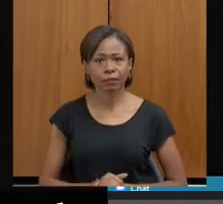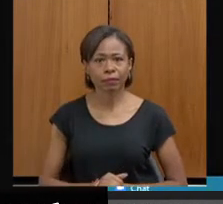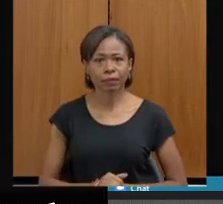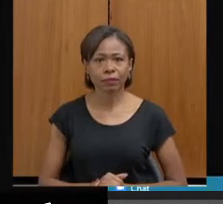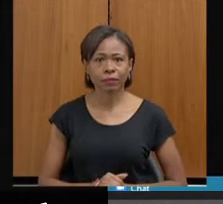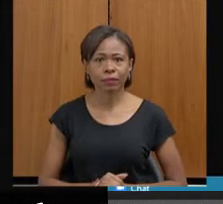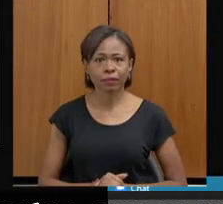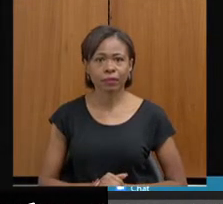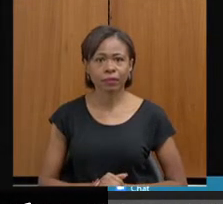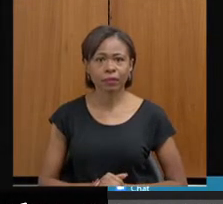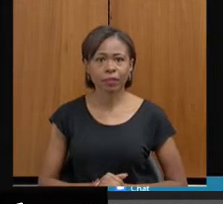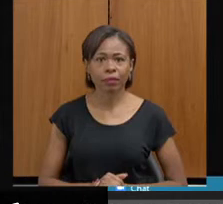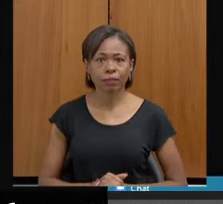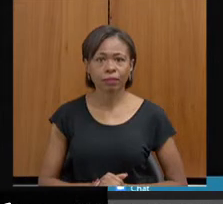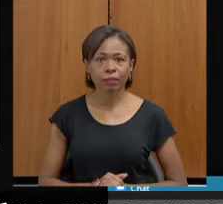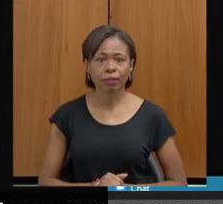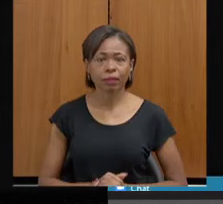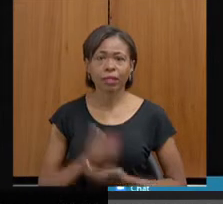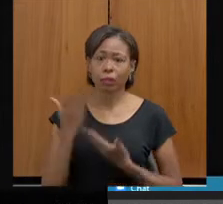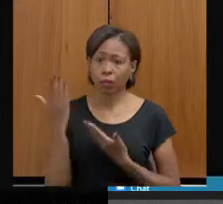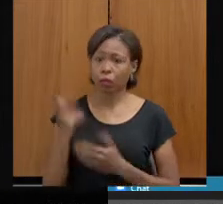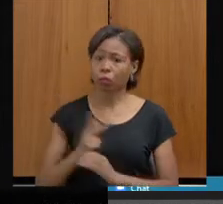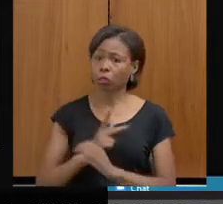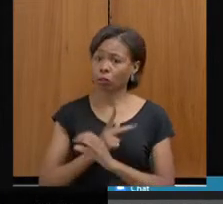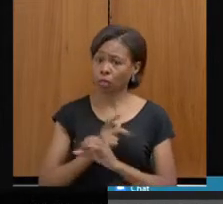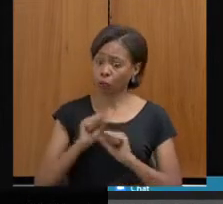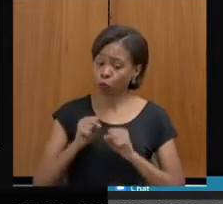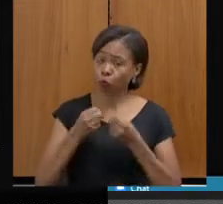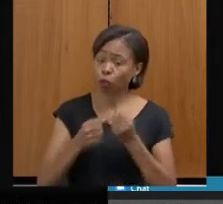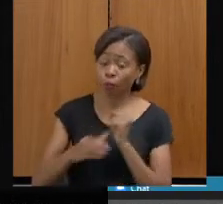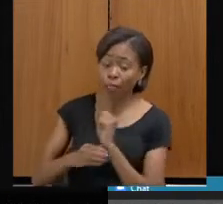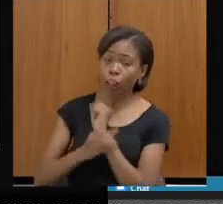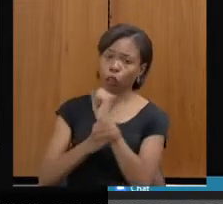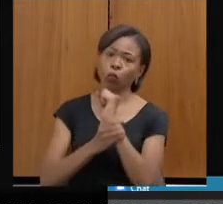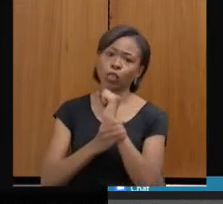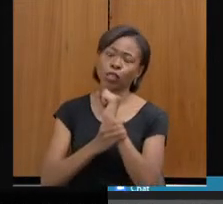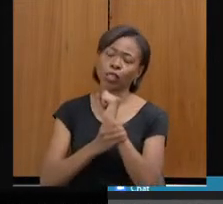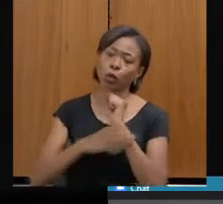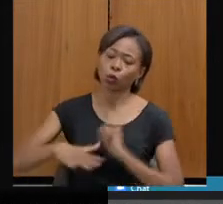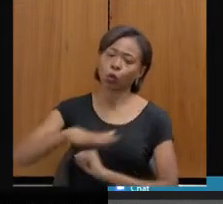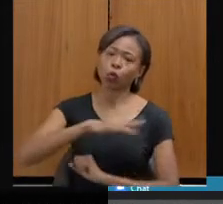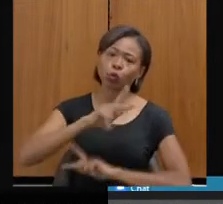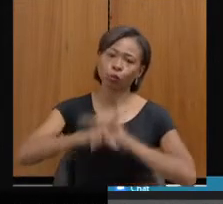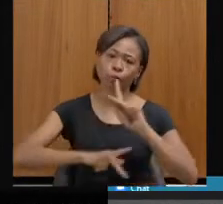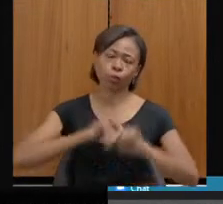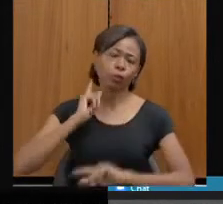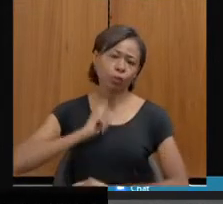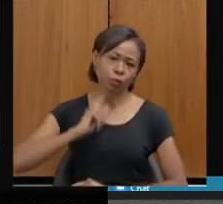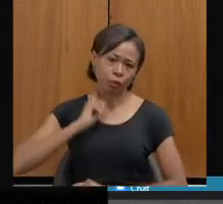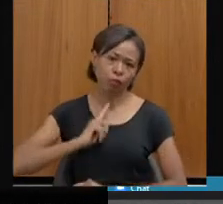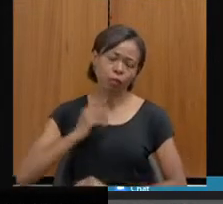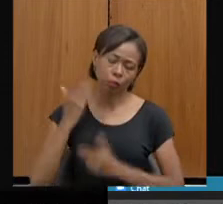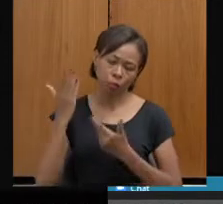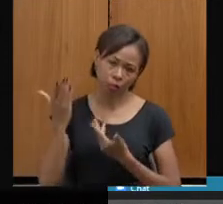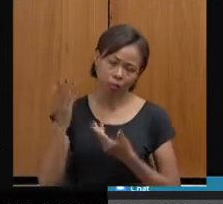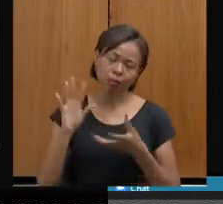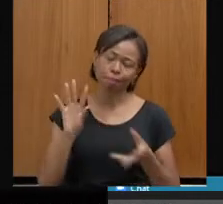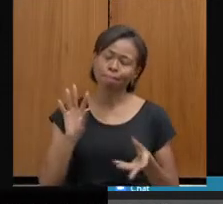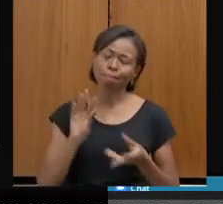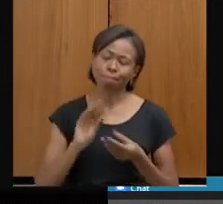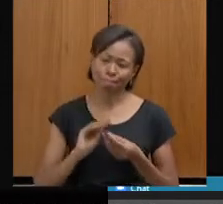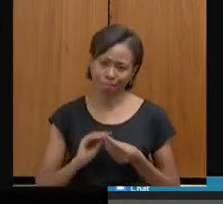Minas Gerais, promovendo esforço para garantir a segurança pública do povo mineiro. Inicialmente, são essas as minhas